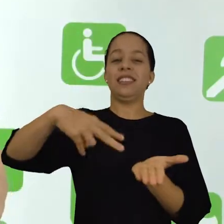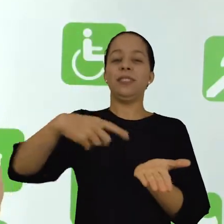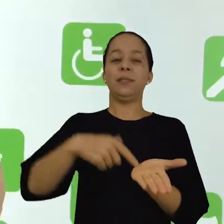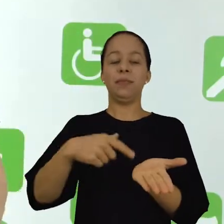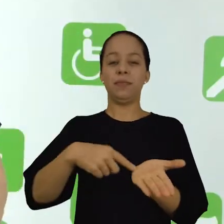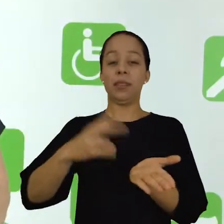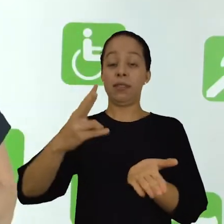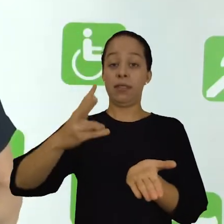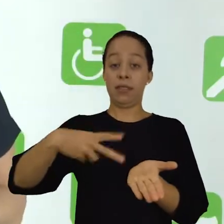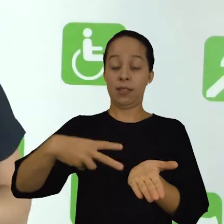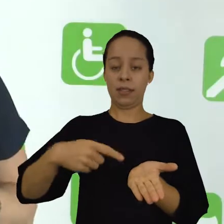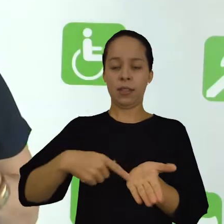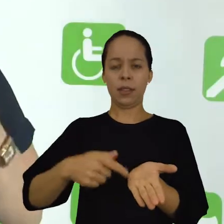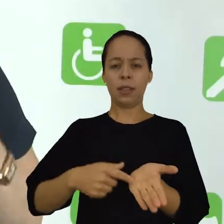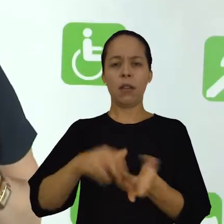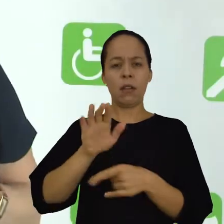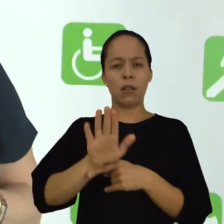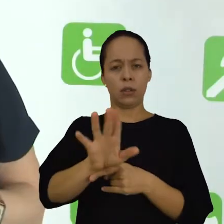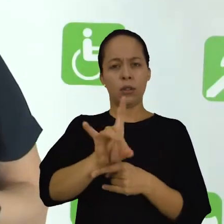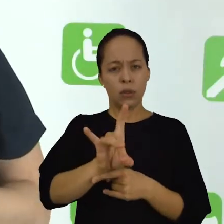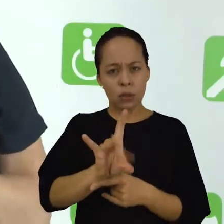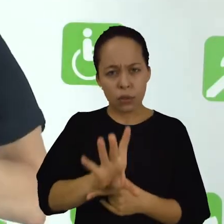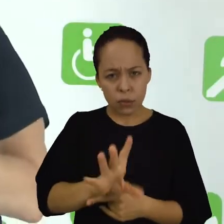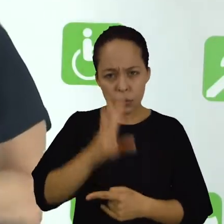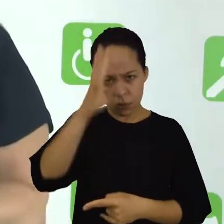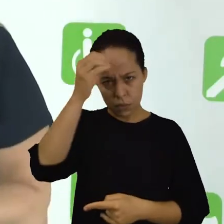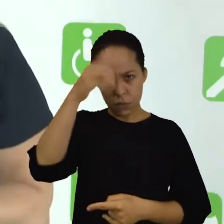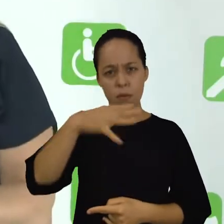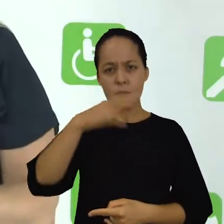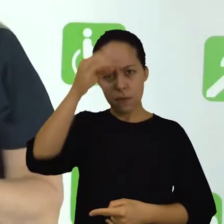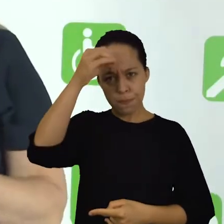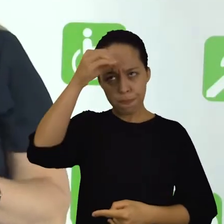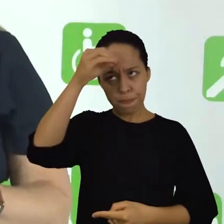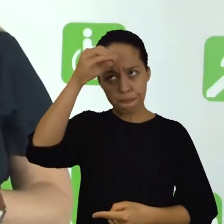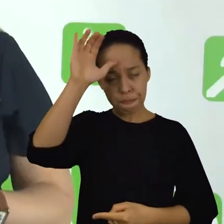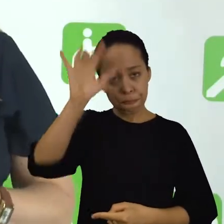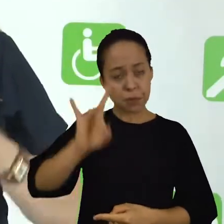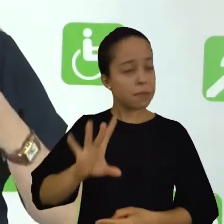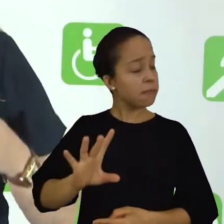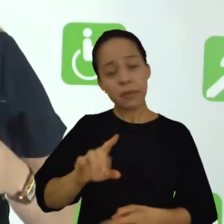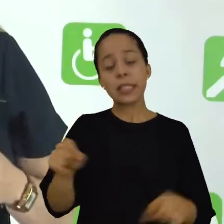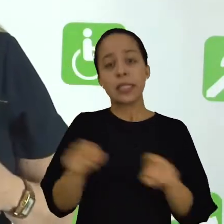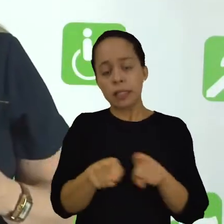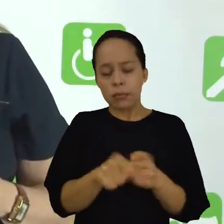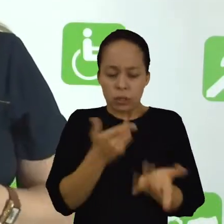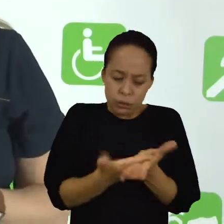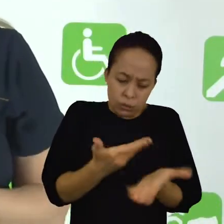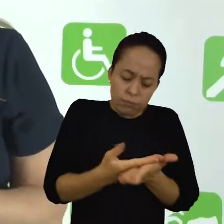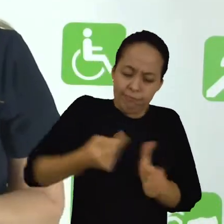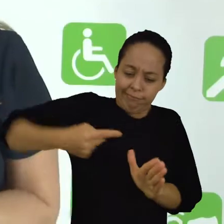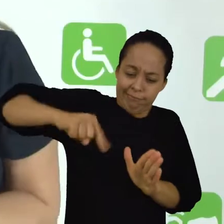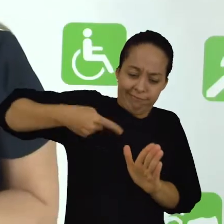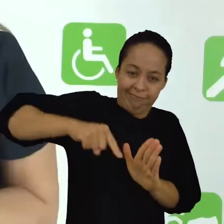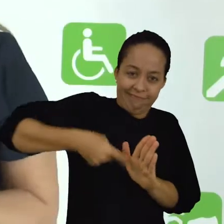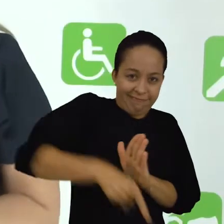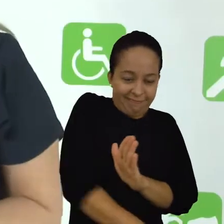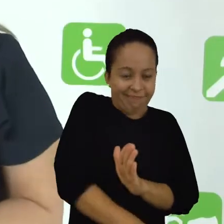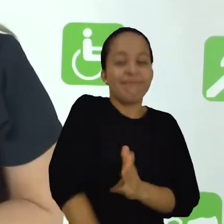E isso possibilita não só a ampliação e também o aprofundamento desse